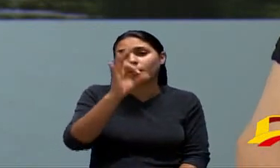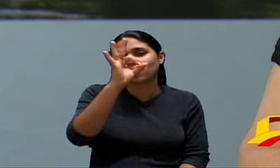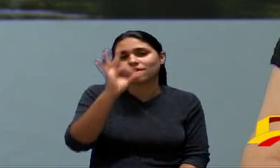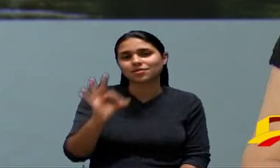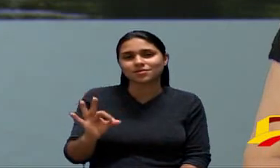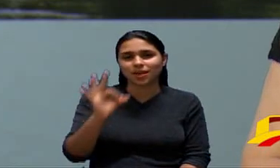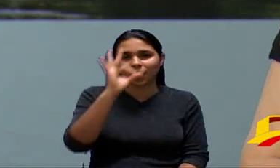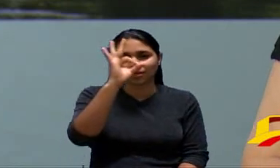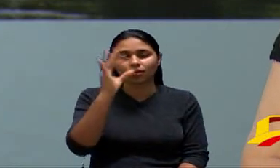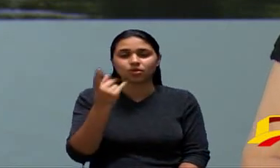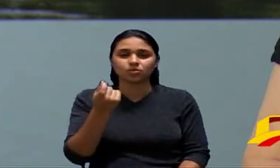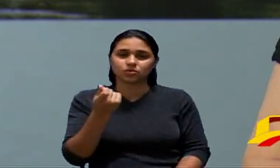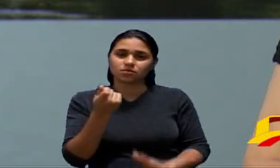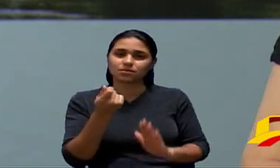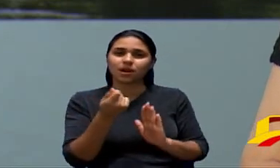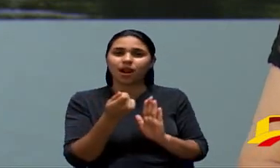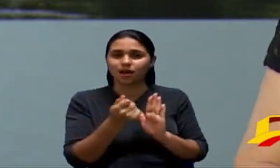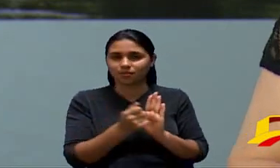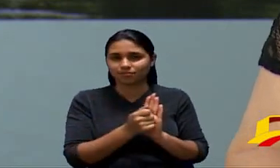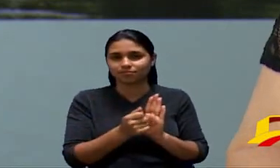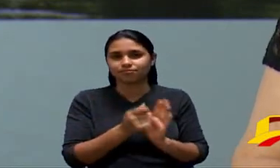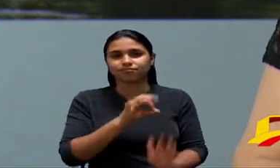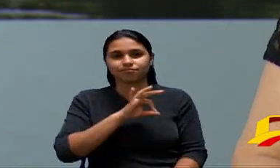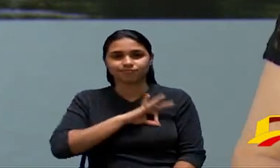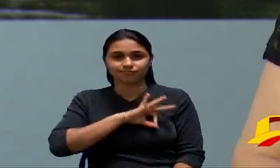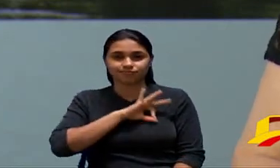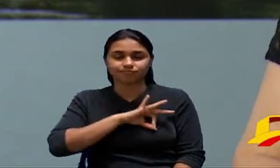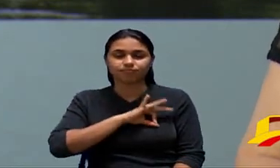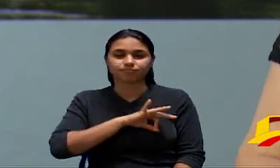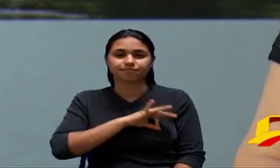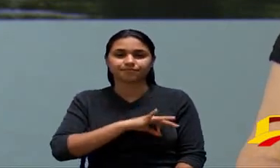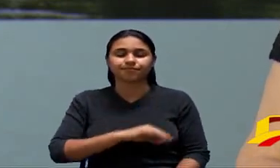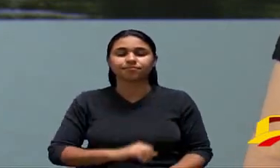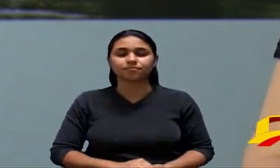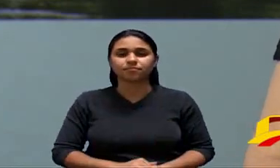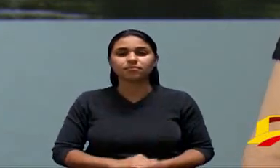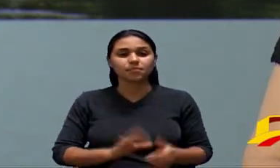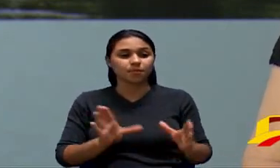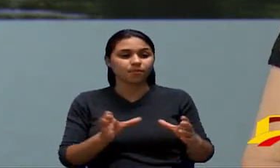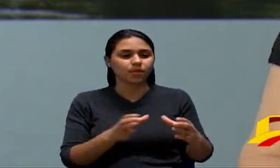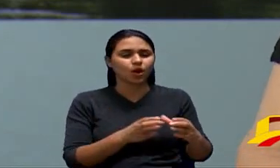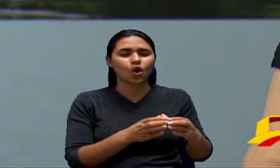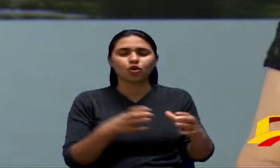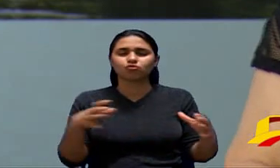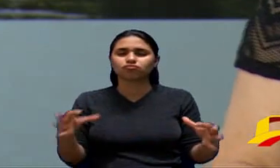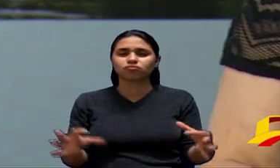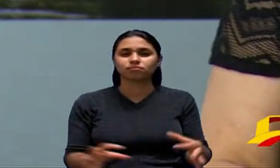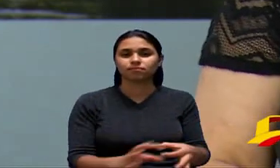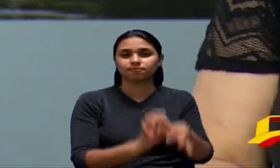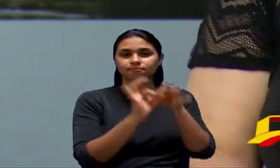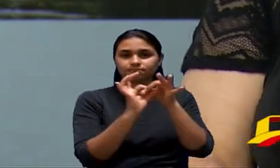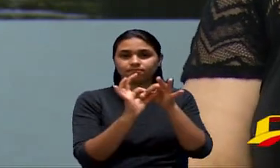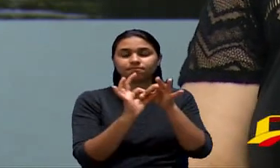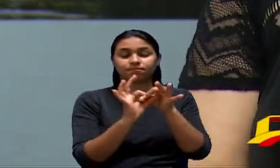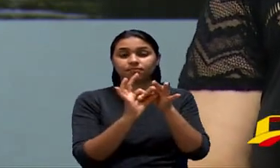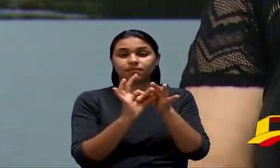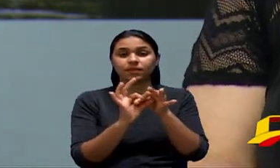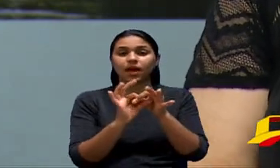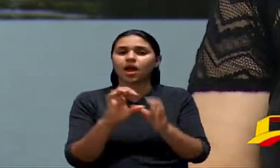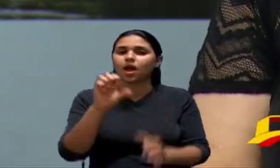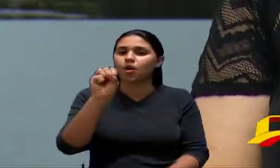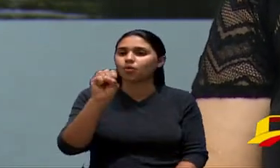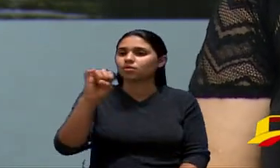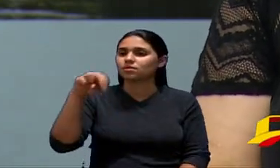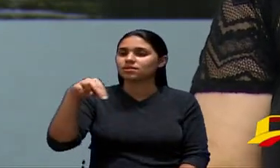então mesmo após a reforma a categoria continua unida e o sindicato profissional